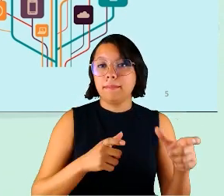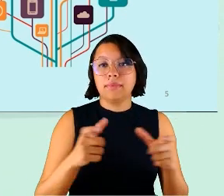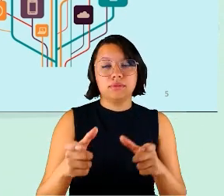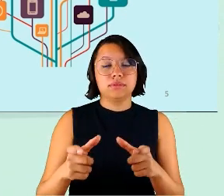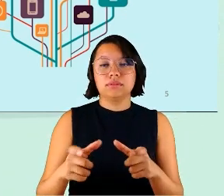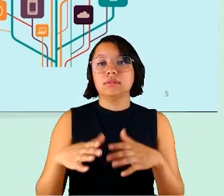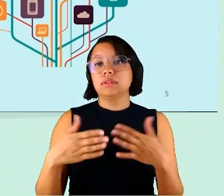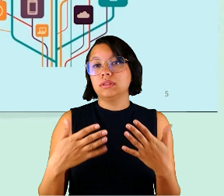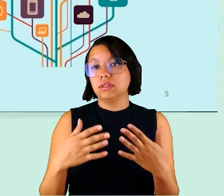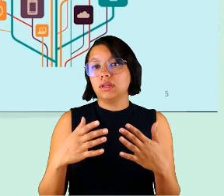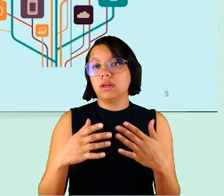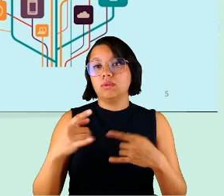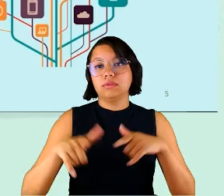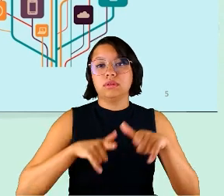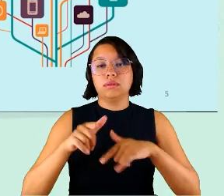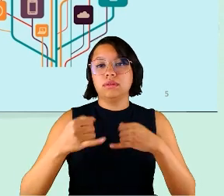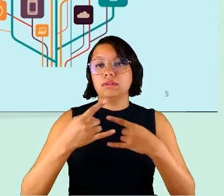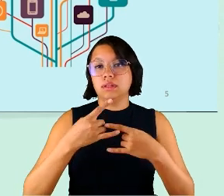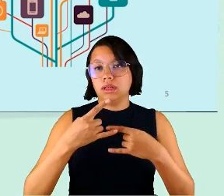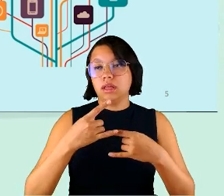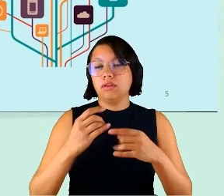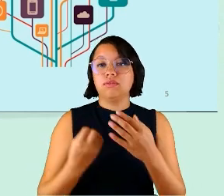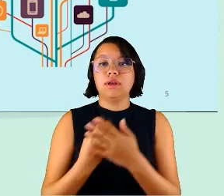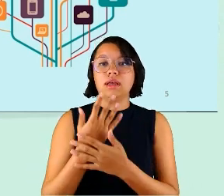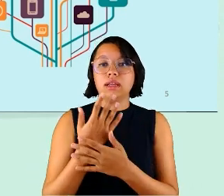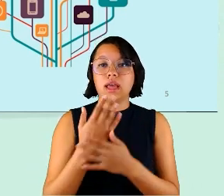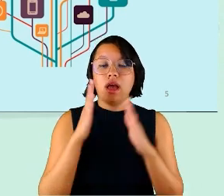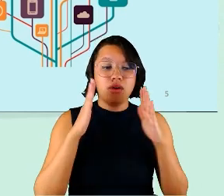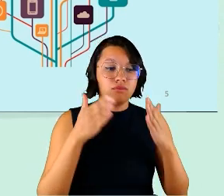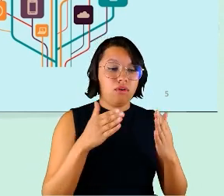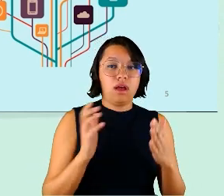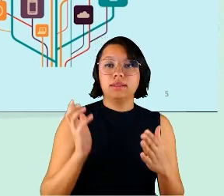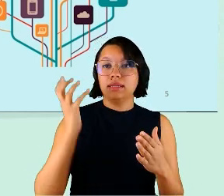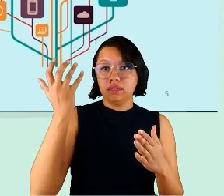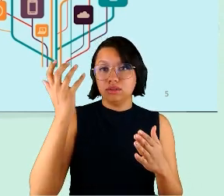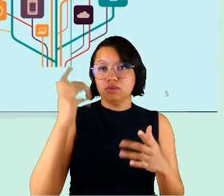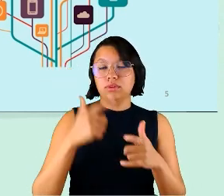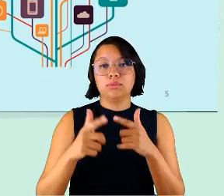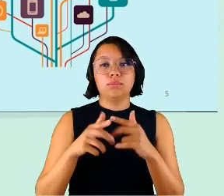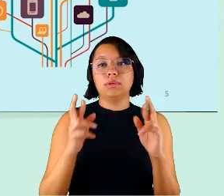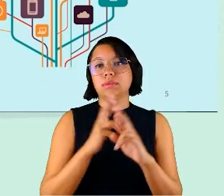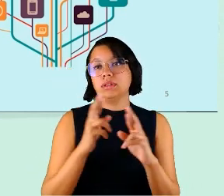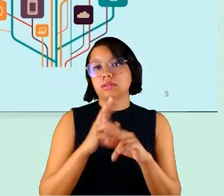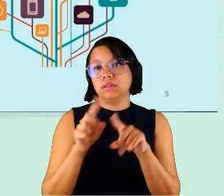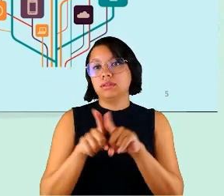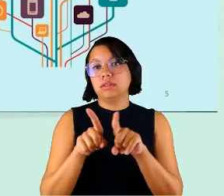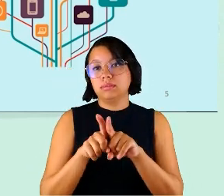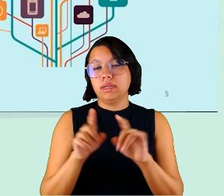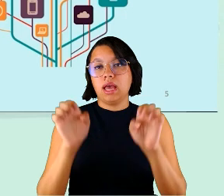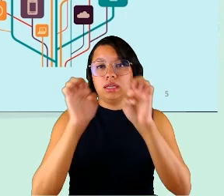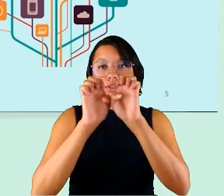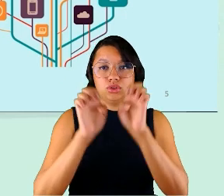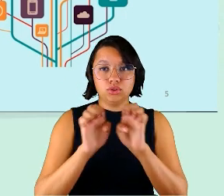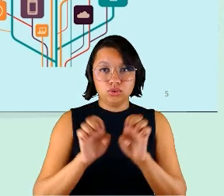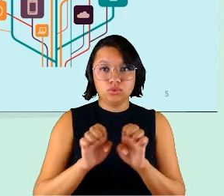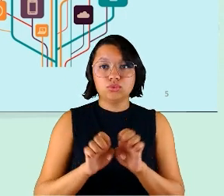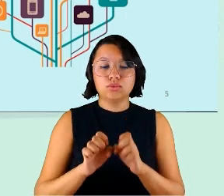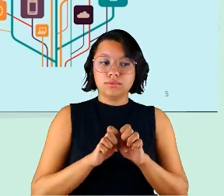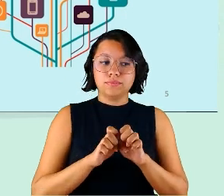foi criado com o intuito de resolver também problemas relacionados à infraestrutura.